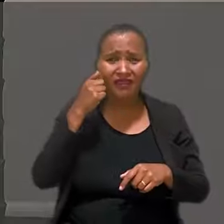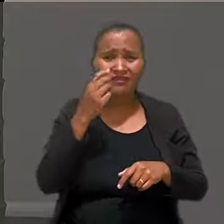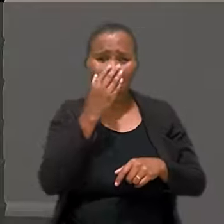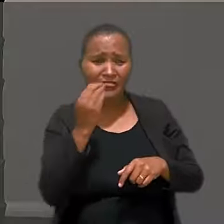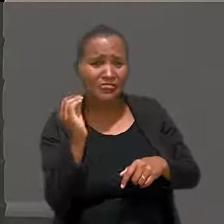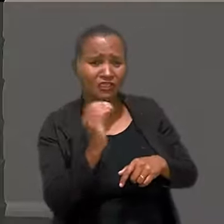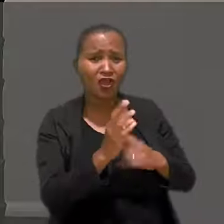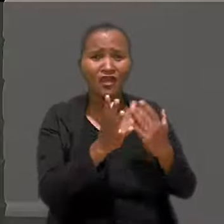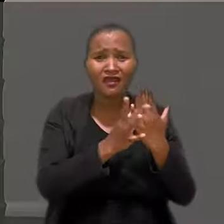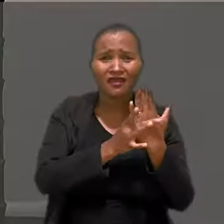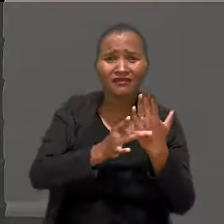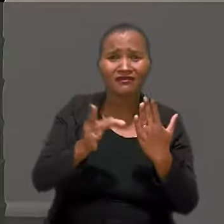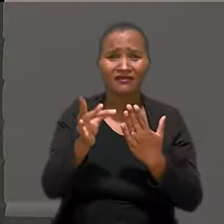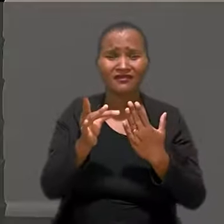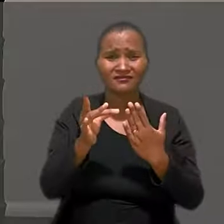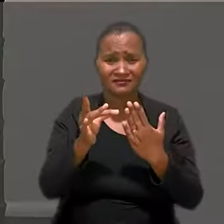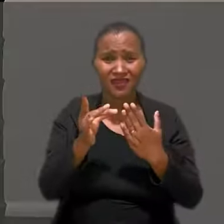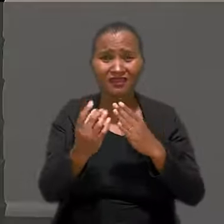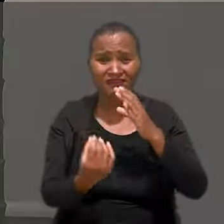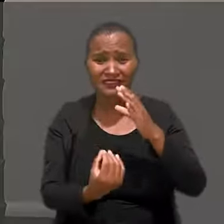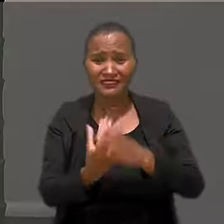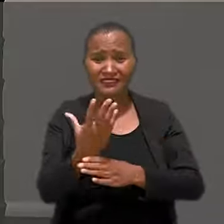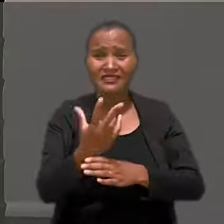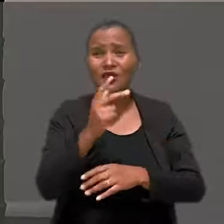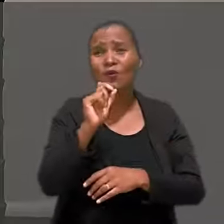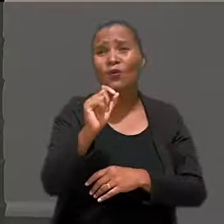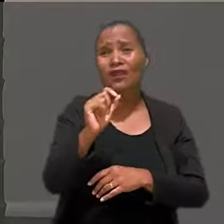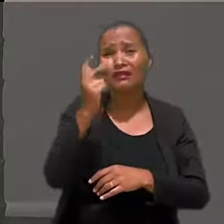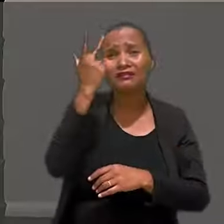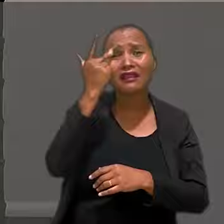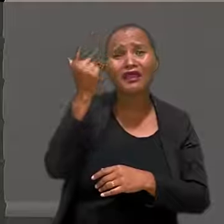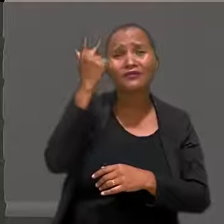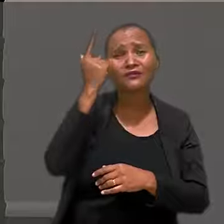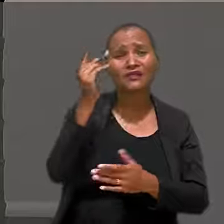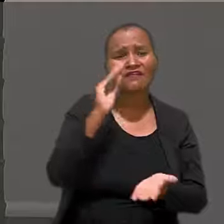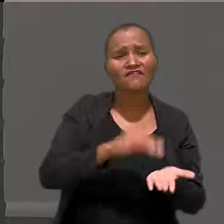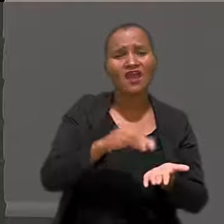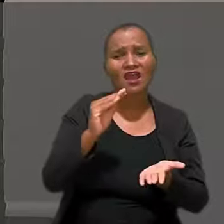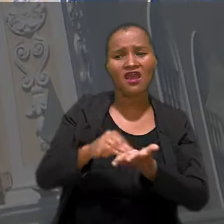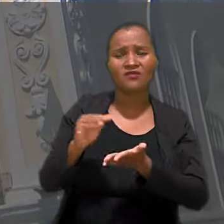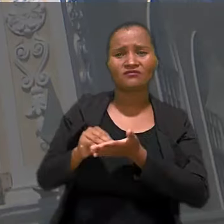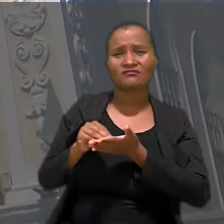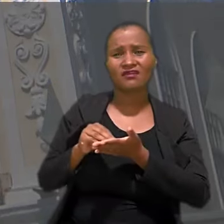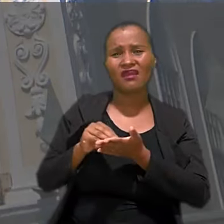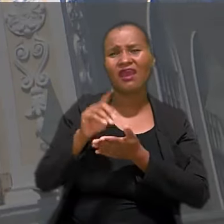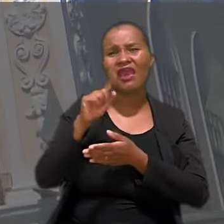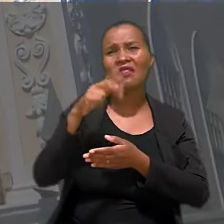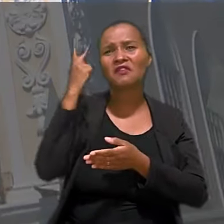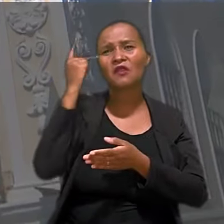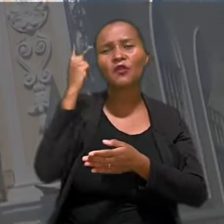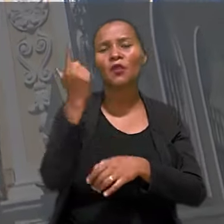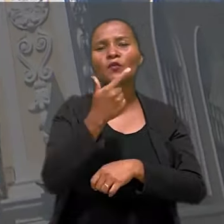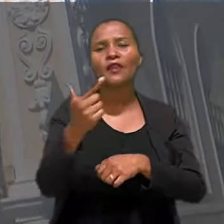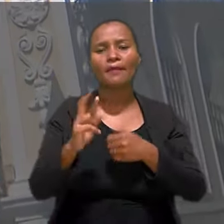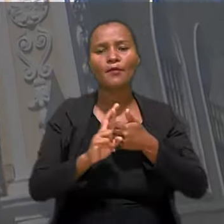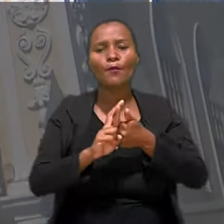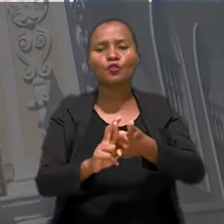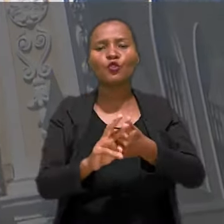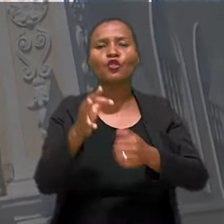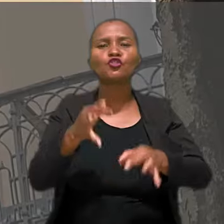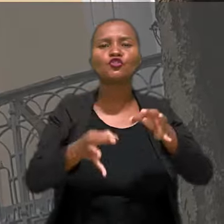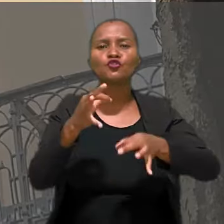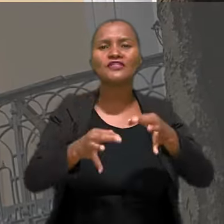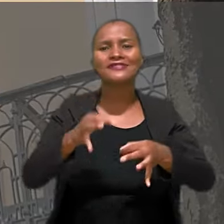causar um efeito, que eu digo que é dos mais perversos, que é a naturalização de ausências. É natural não haver uma promotora de justiça